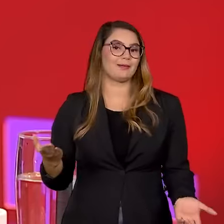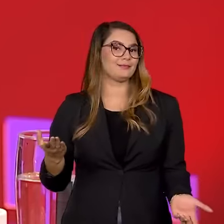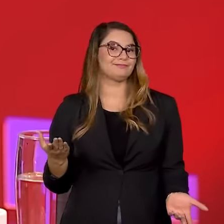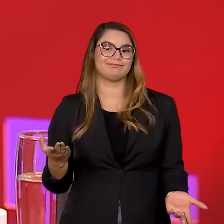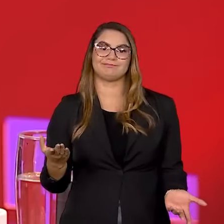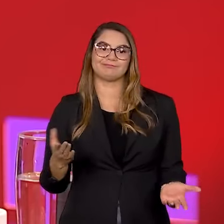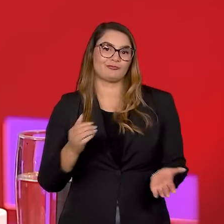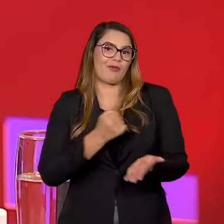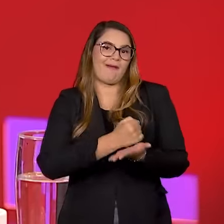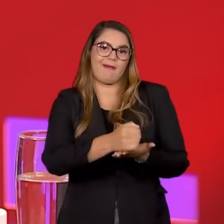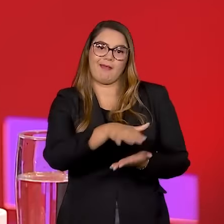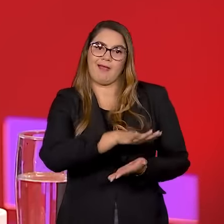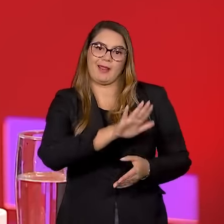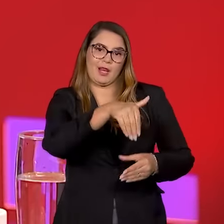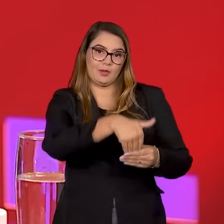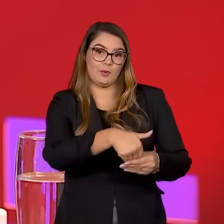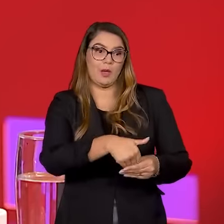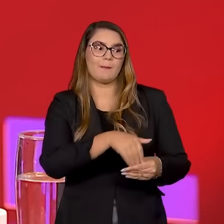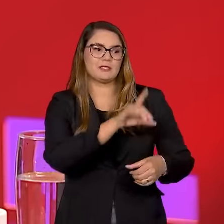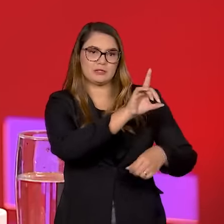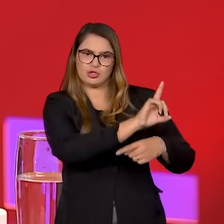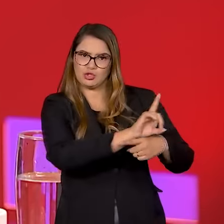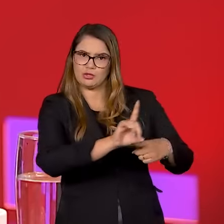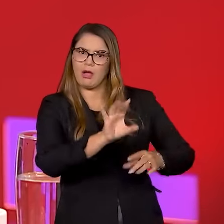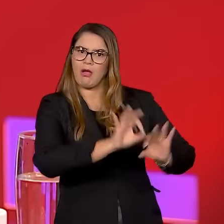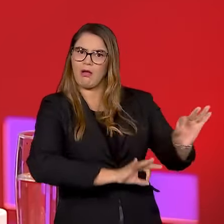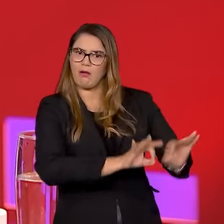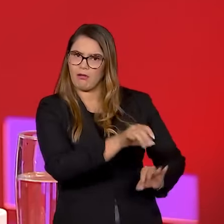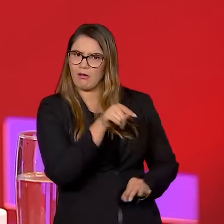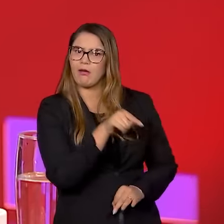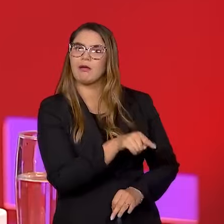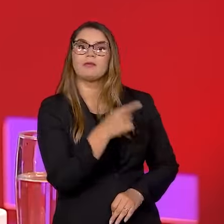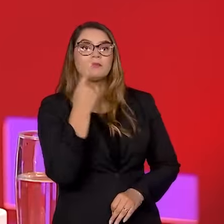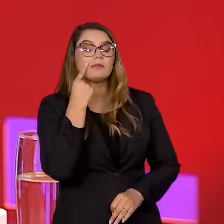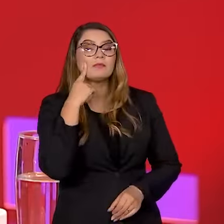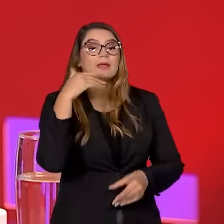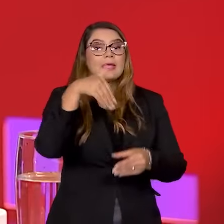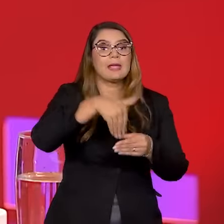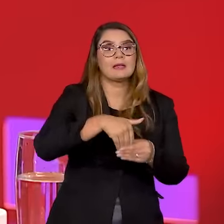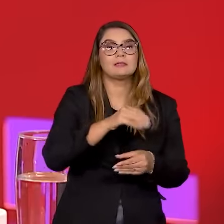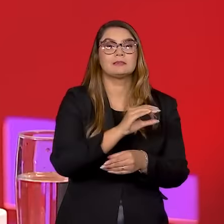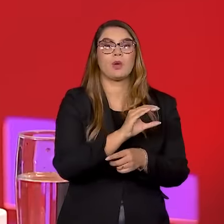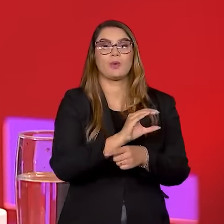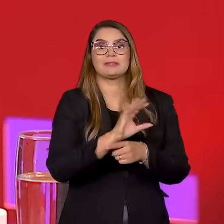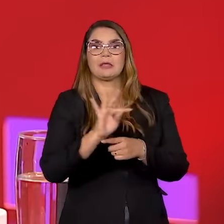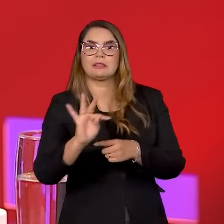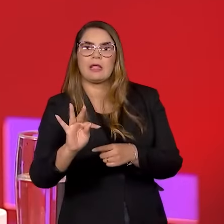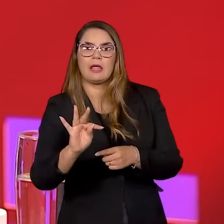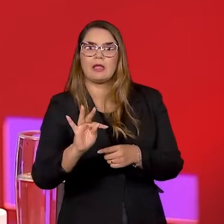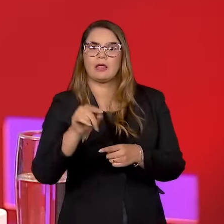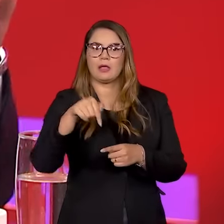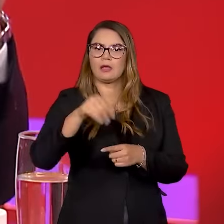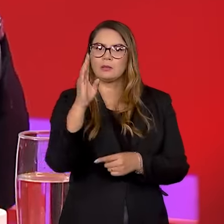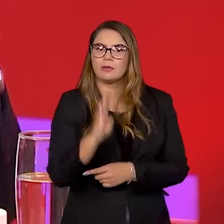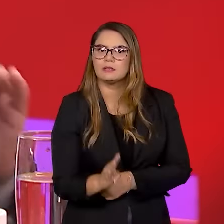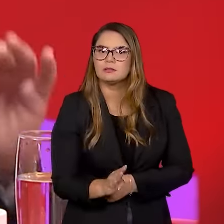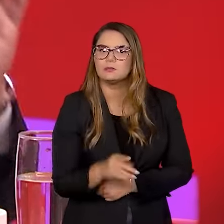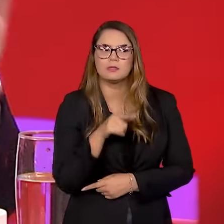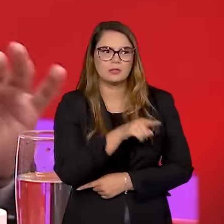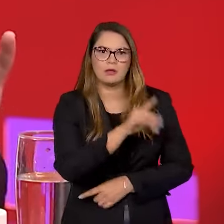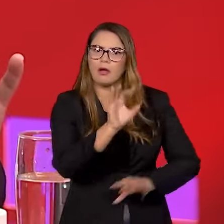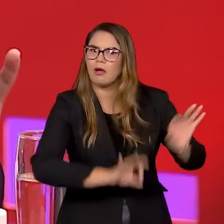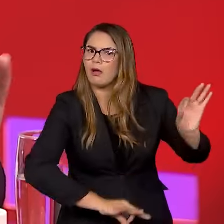do ponto de vista eleitoral. Mas a direita está organizada. Basta ver as eleições dos conselhos tutelares, o que aconteceu no país. Eles estão